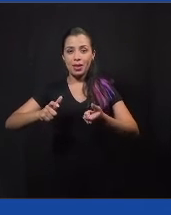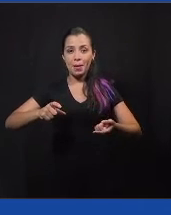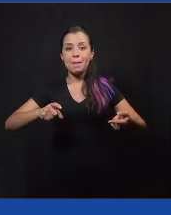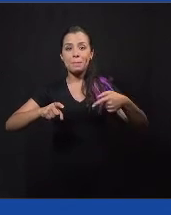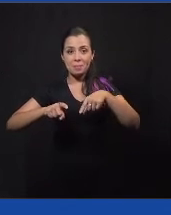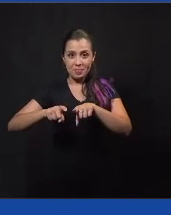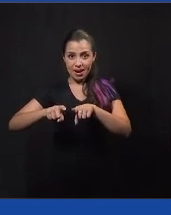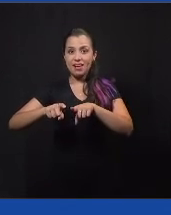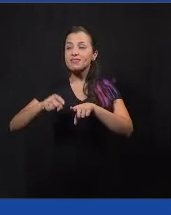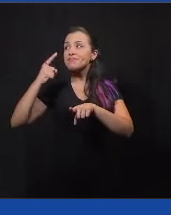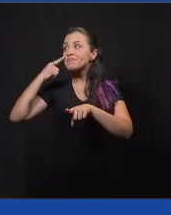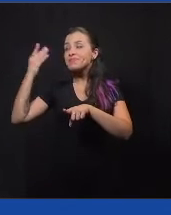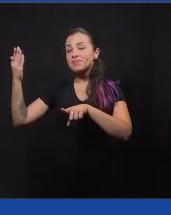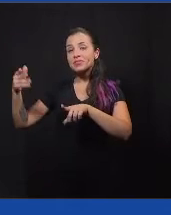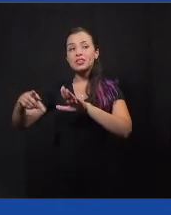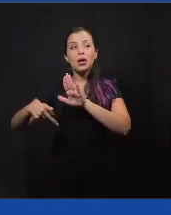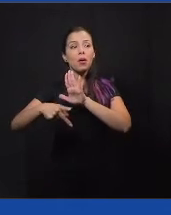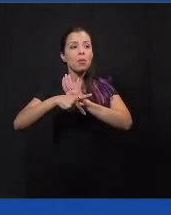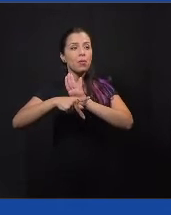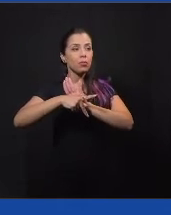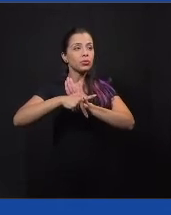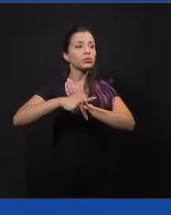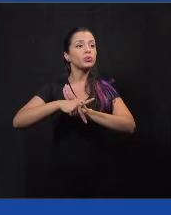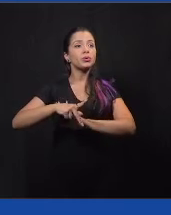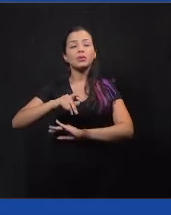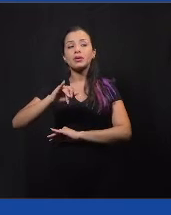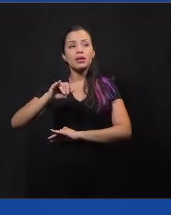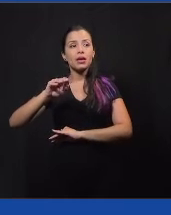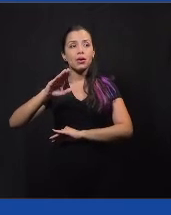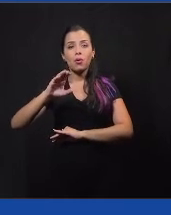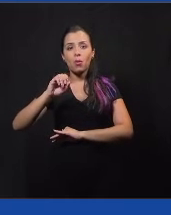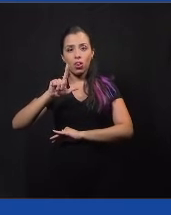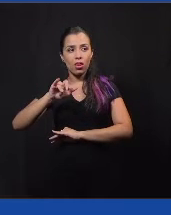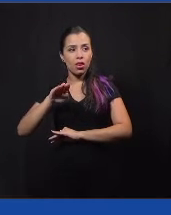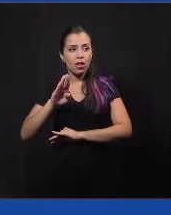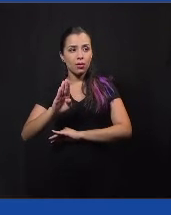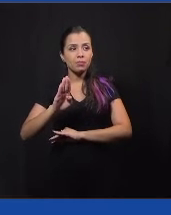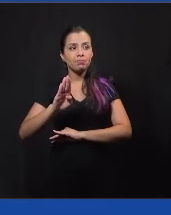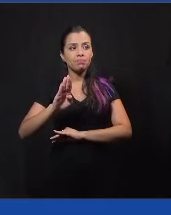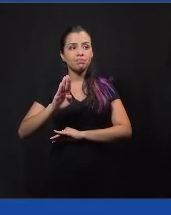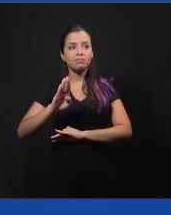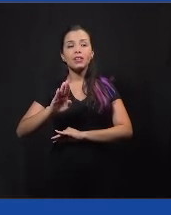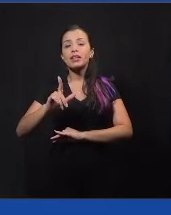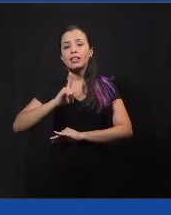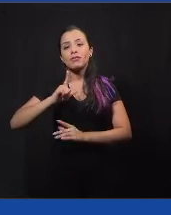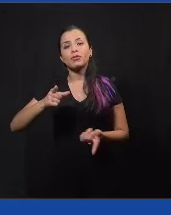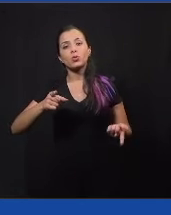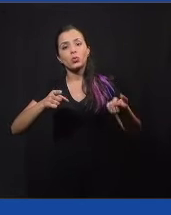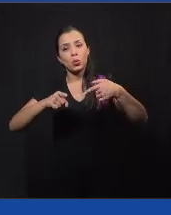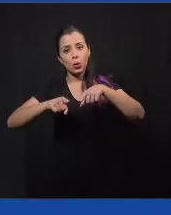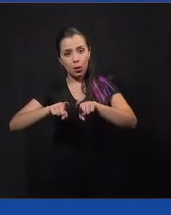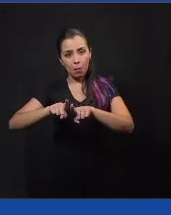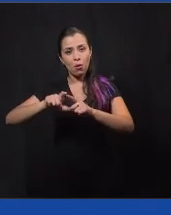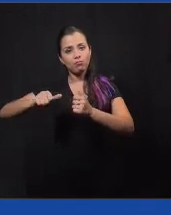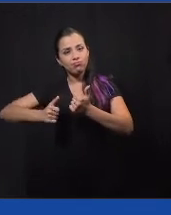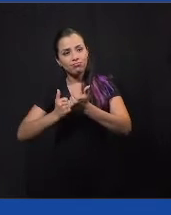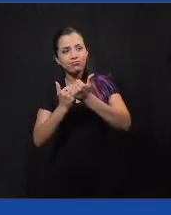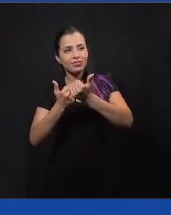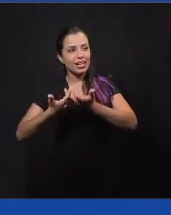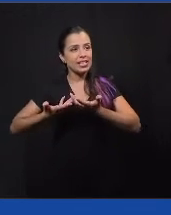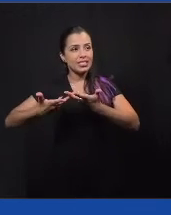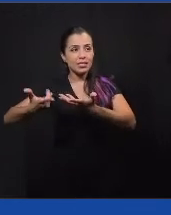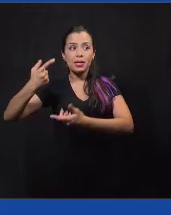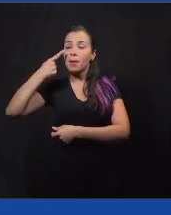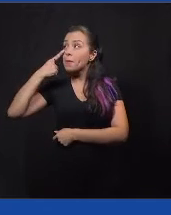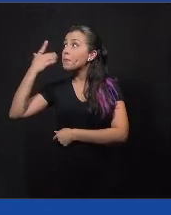CBA, a Companhia Brasileira de Alumínio, que foi, que nos deu todo o apoio, né, nos recebeu em Mirai, vão ter fotos em